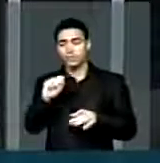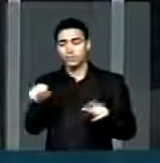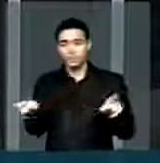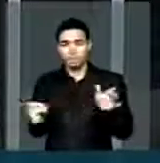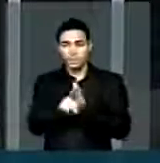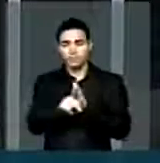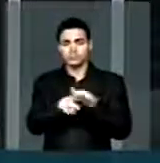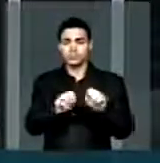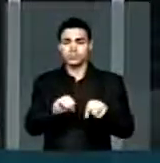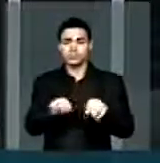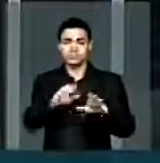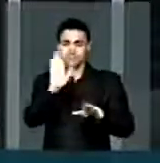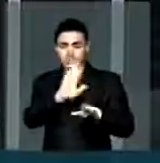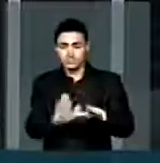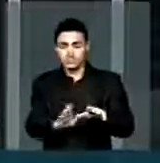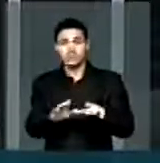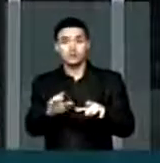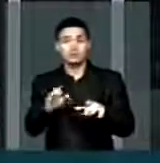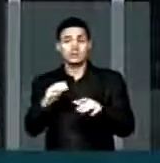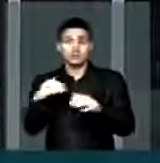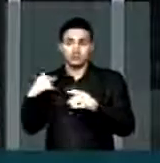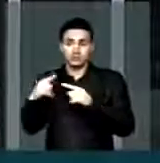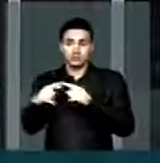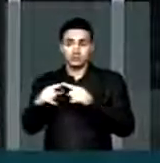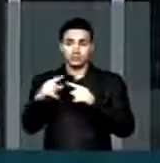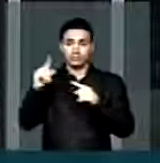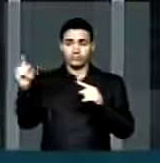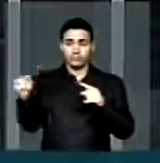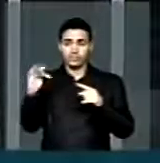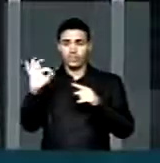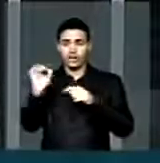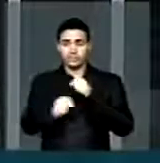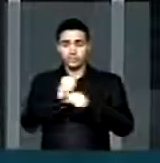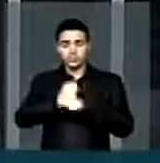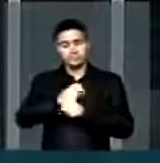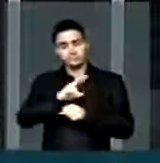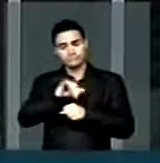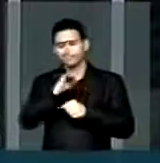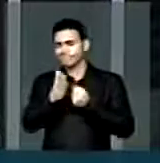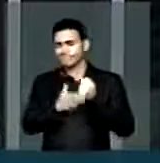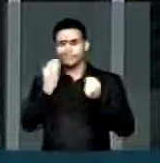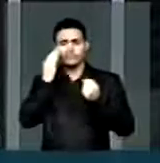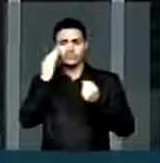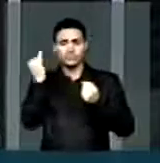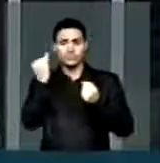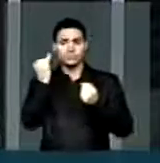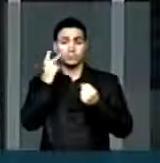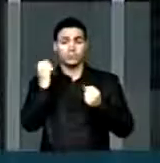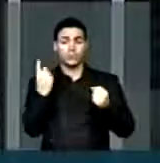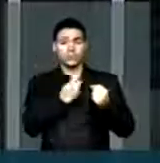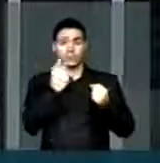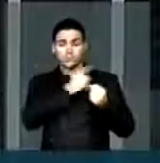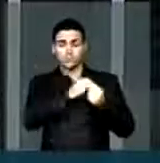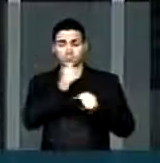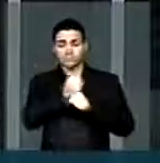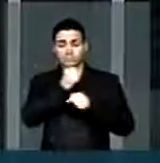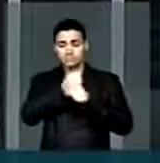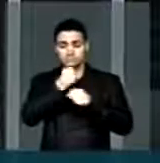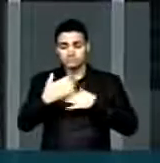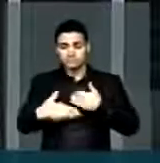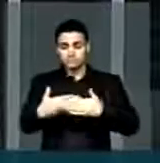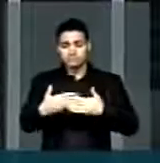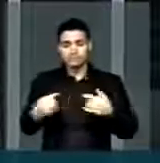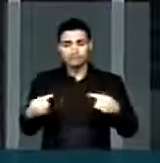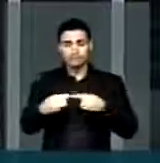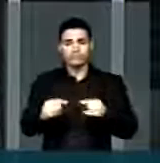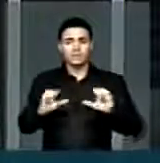brasileira no horizonte dos próximos dez anos. É fundamental que, para que a gente tenha a construção da